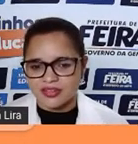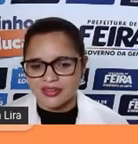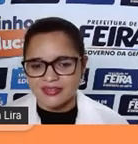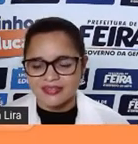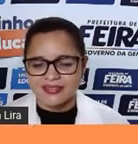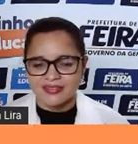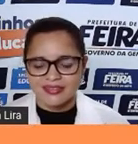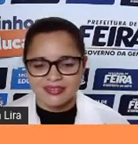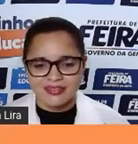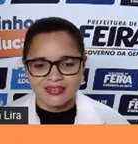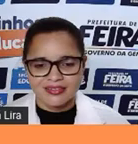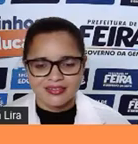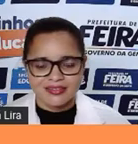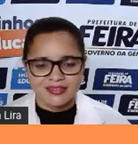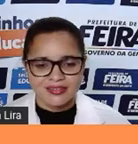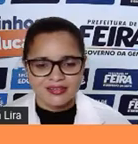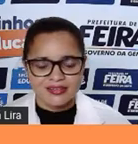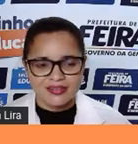Vamos ver?